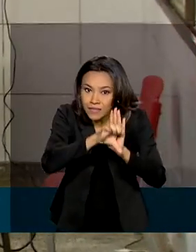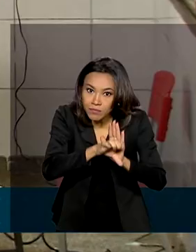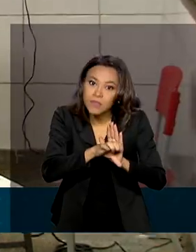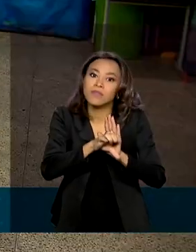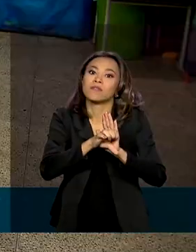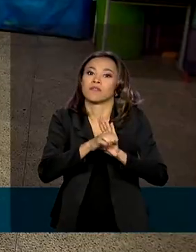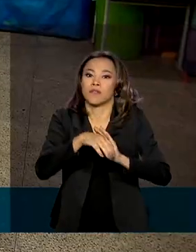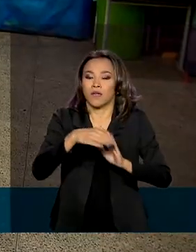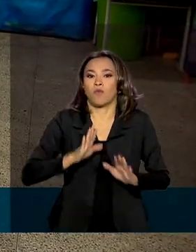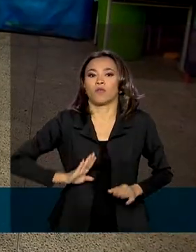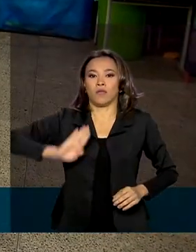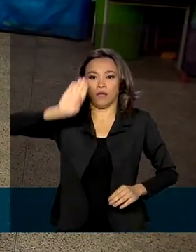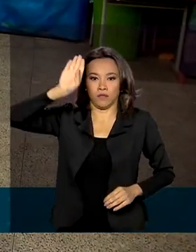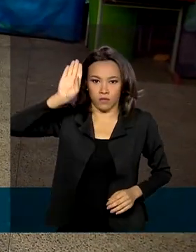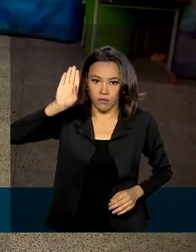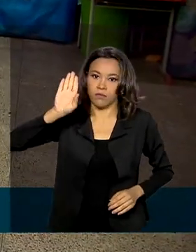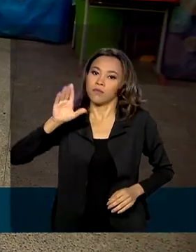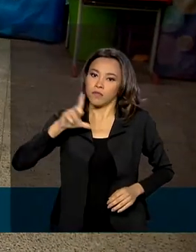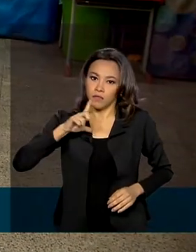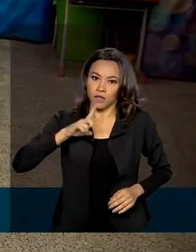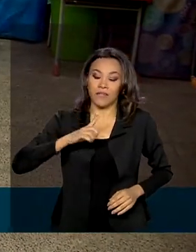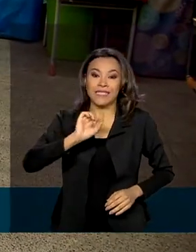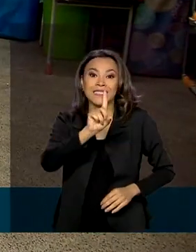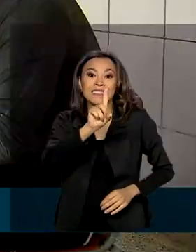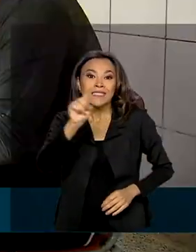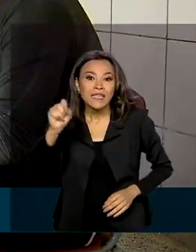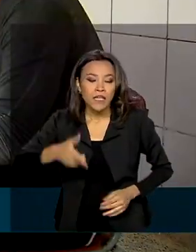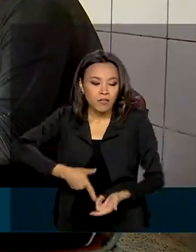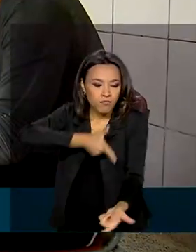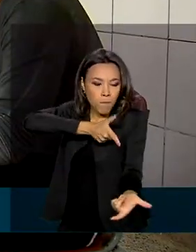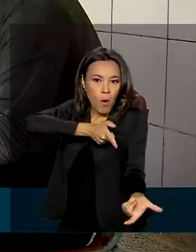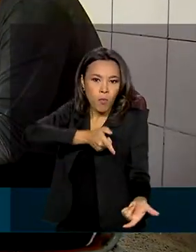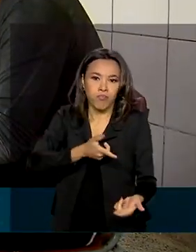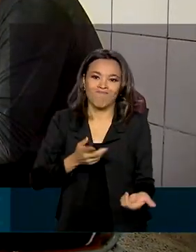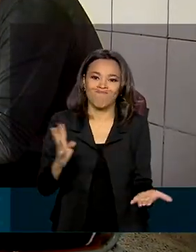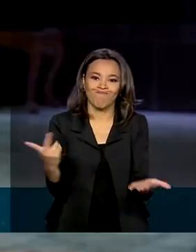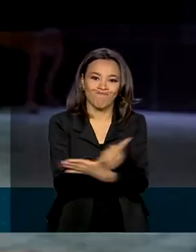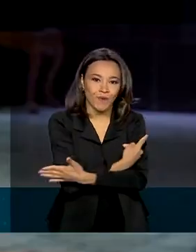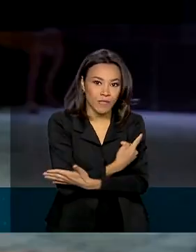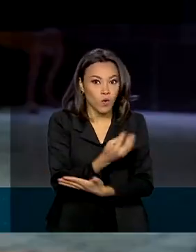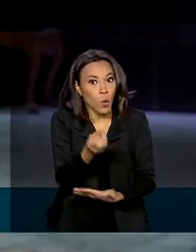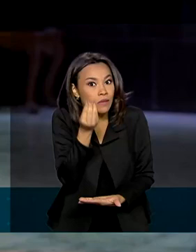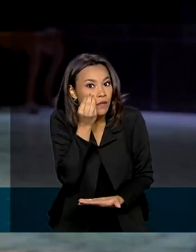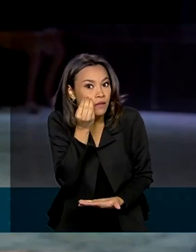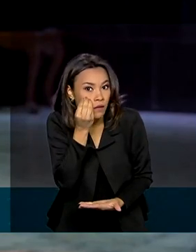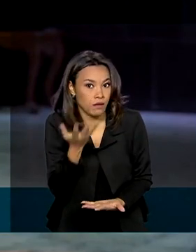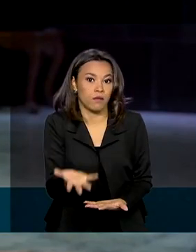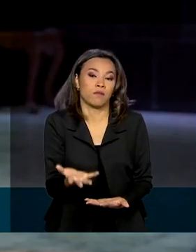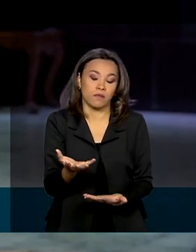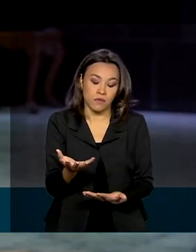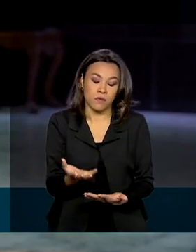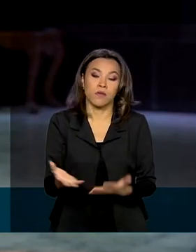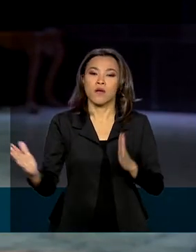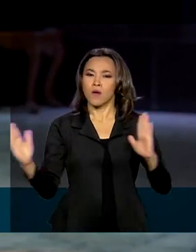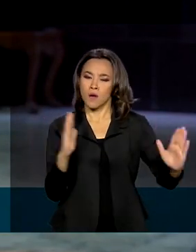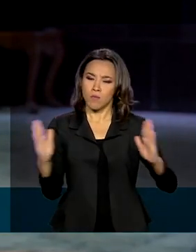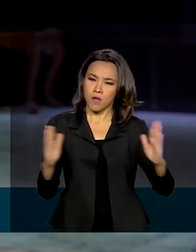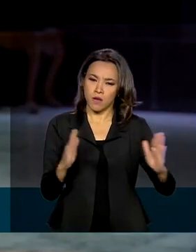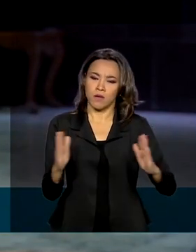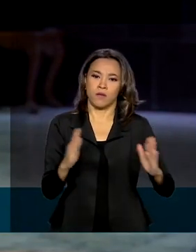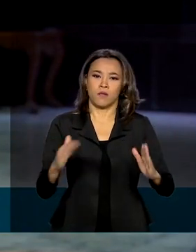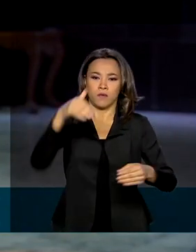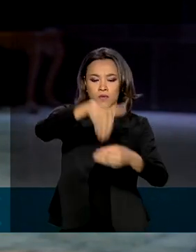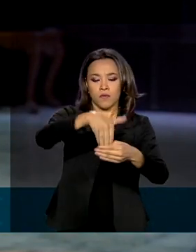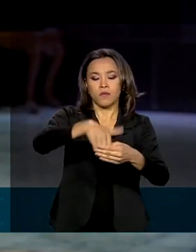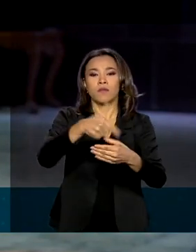-candidatos. Desse total, 100 homicídios foram consumados ou tentados. Em relação às eleições municipais de